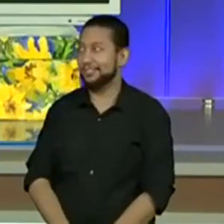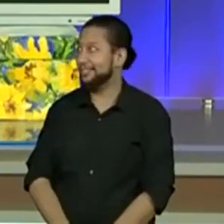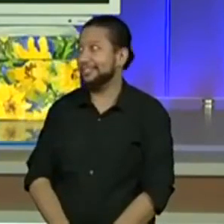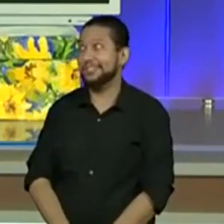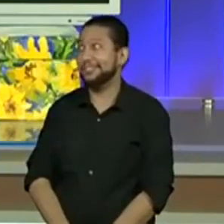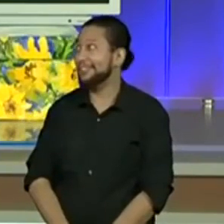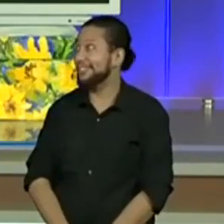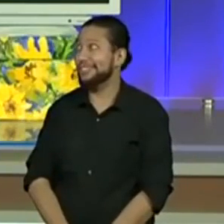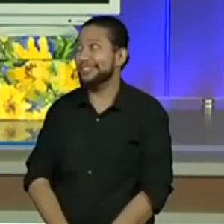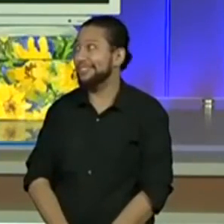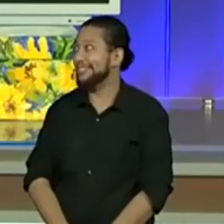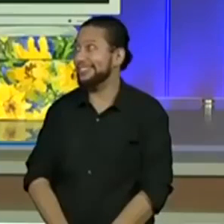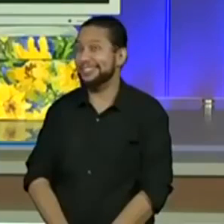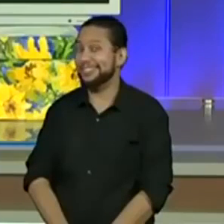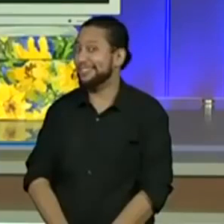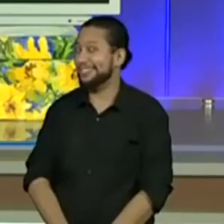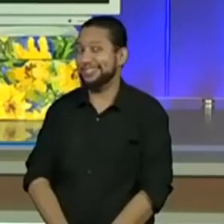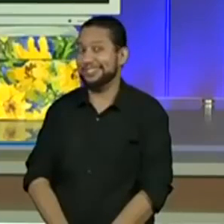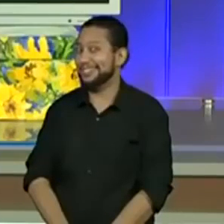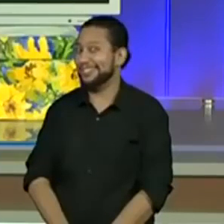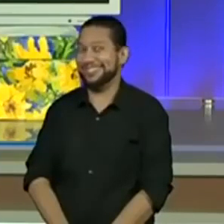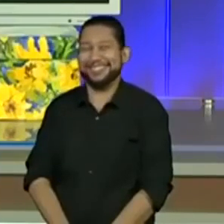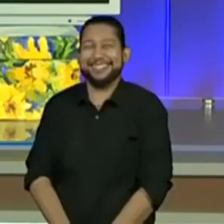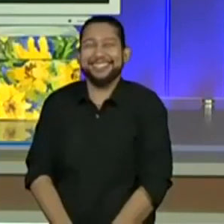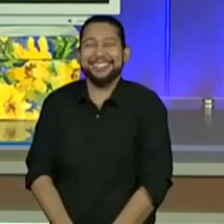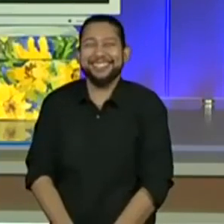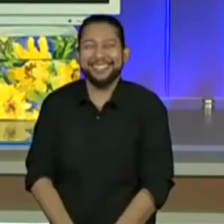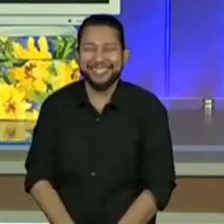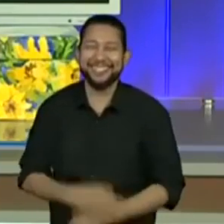Estava, ó lá, estava torcendo. Não está.